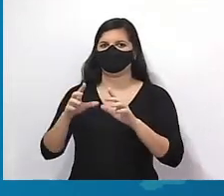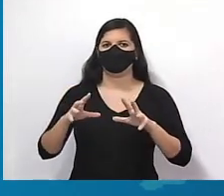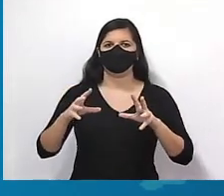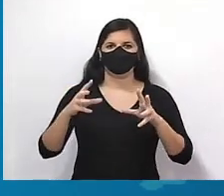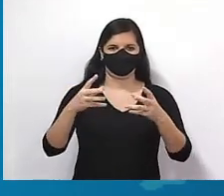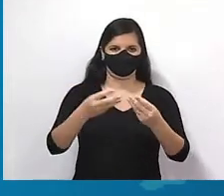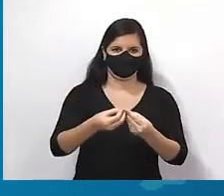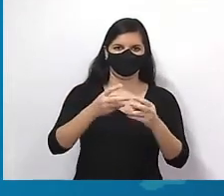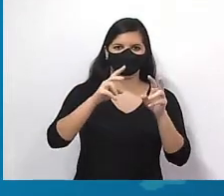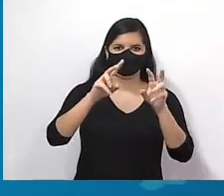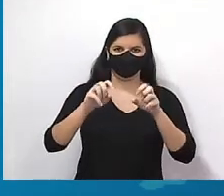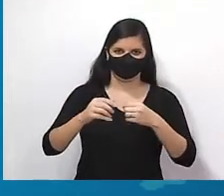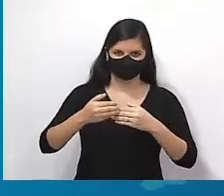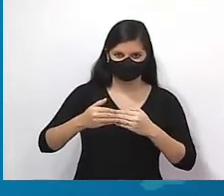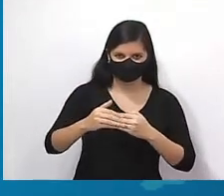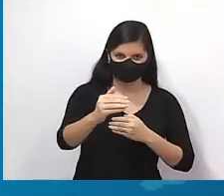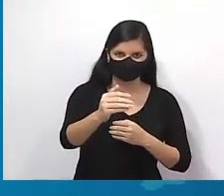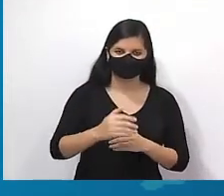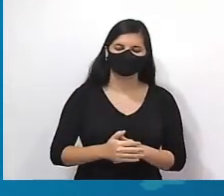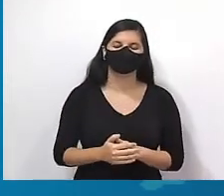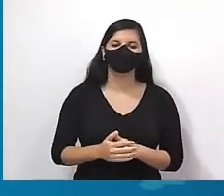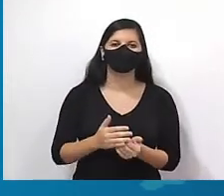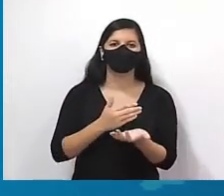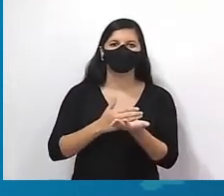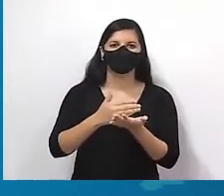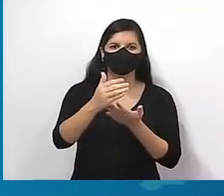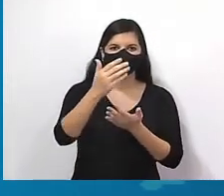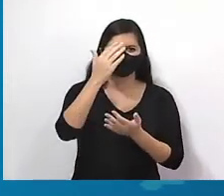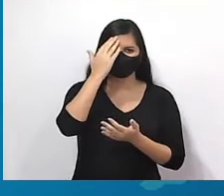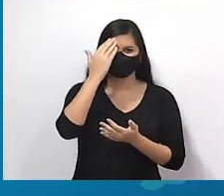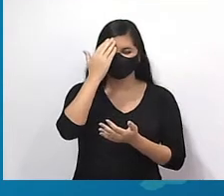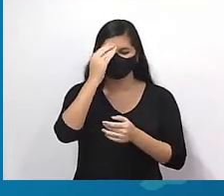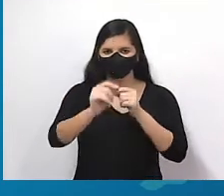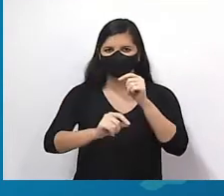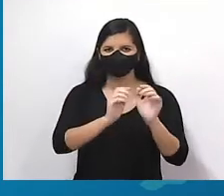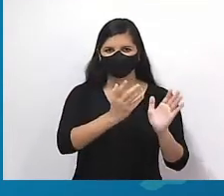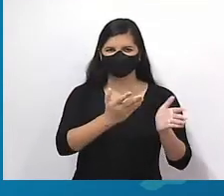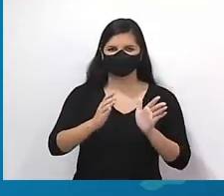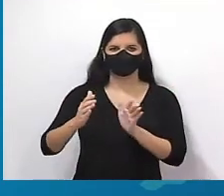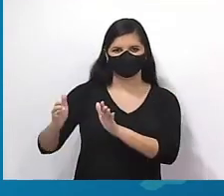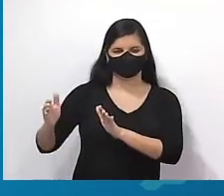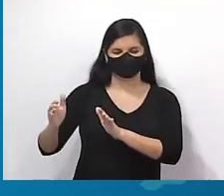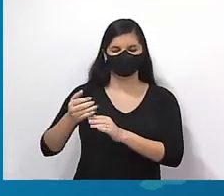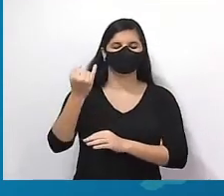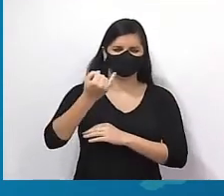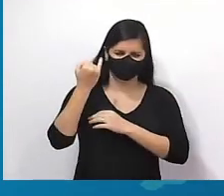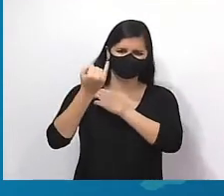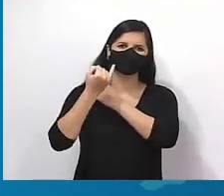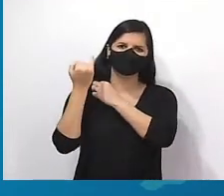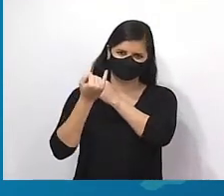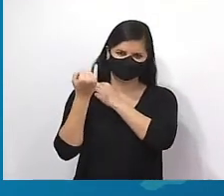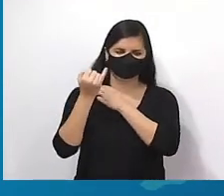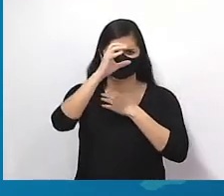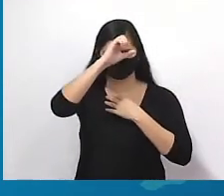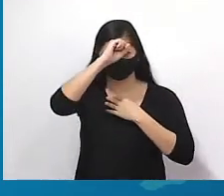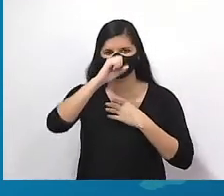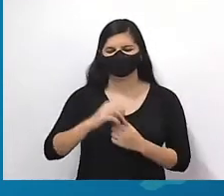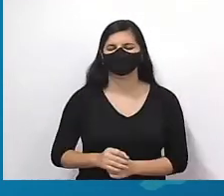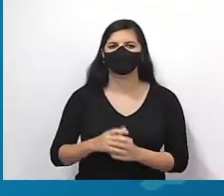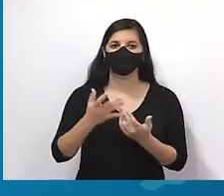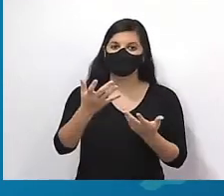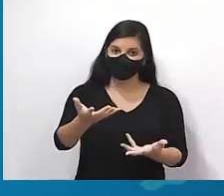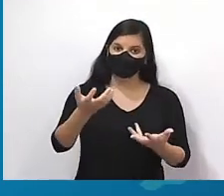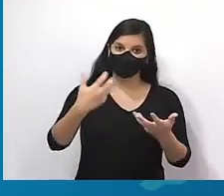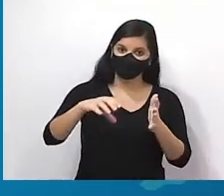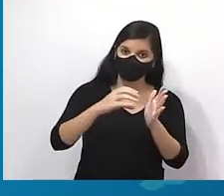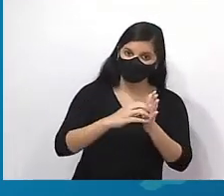assunto vai vir lá na frente, então vai começar a entender o que é sequência agora. Isso é muito importante pra você, tá bom? Quer se preparar